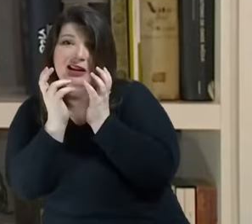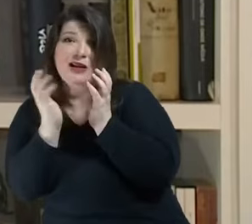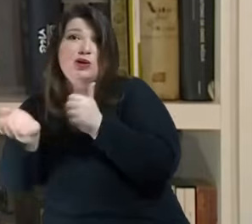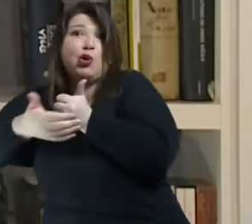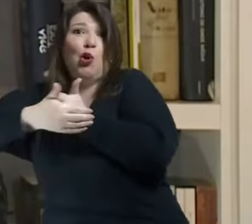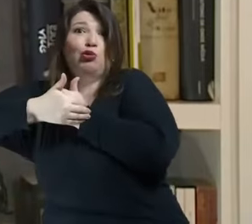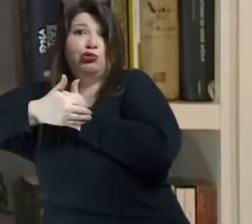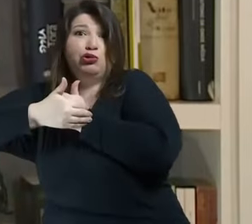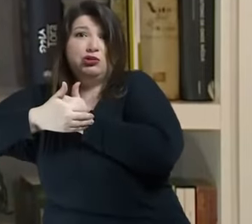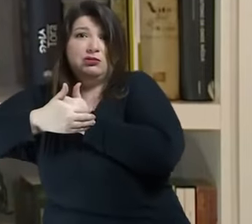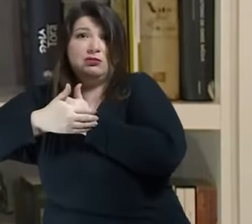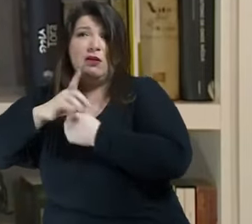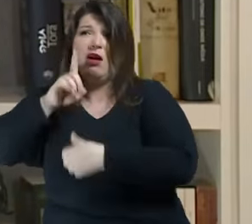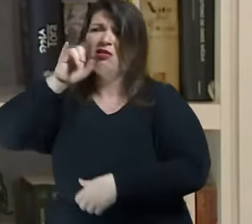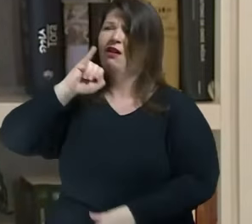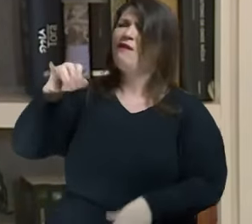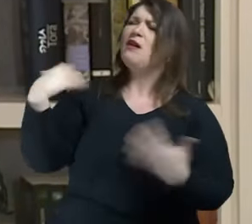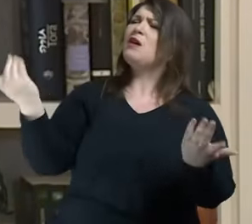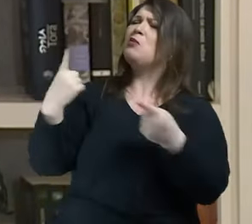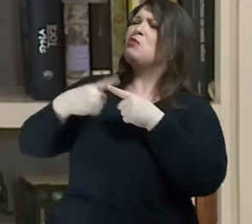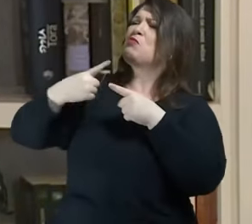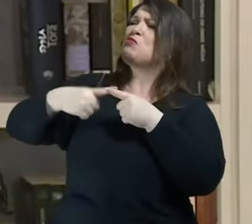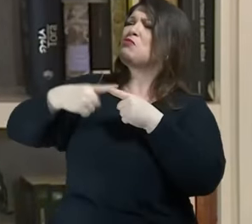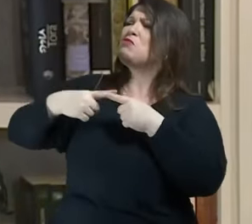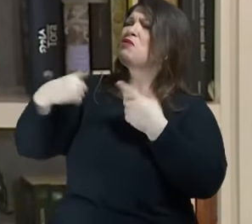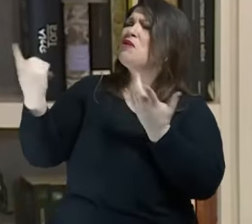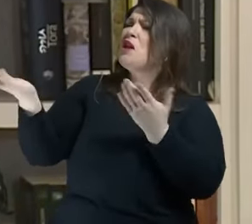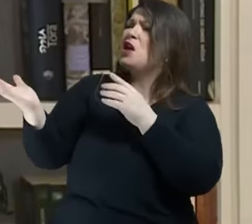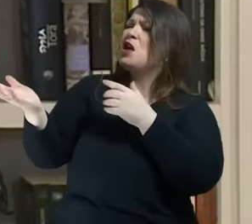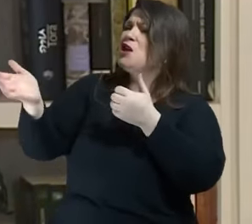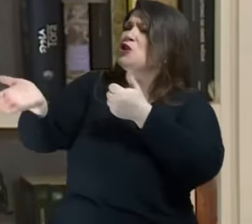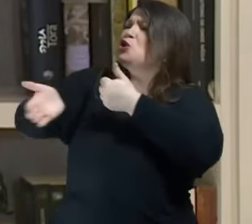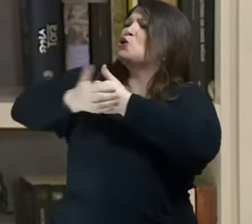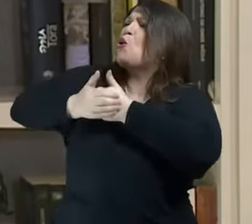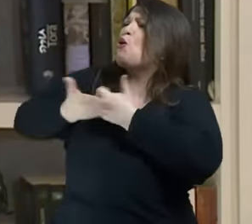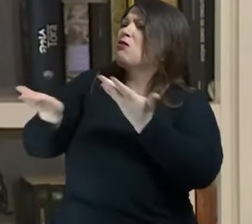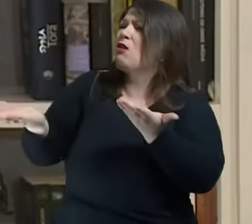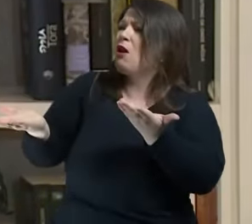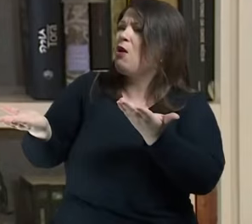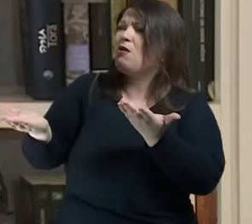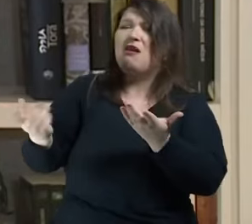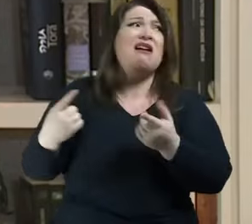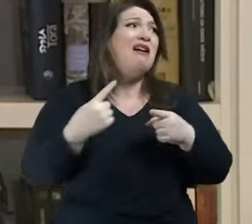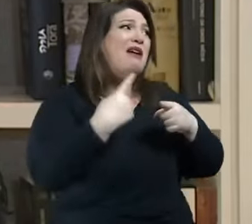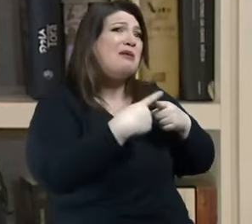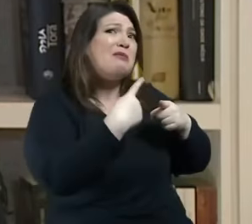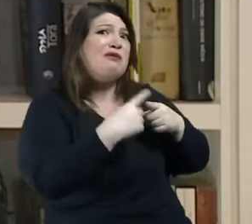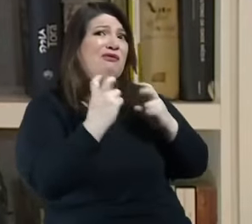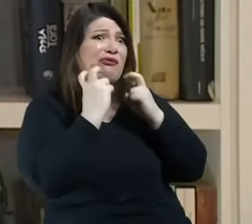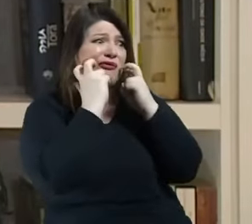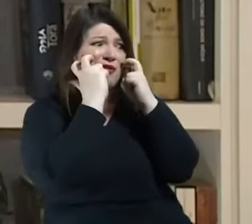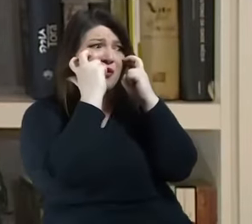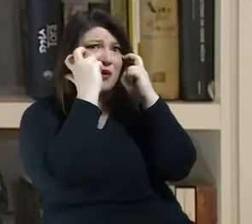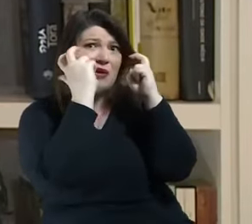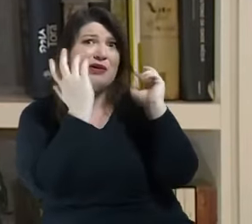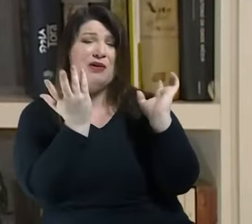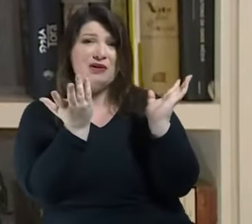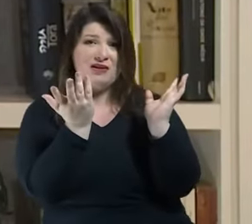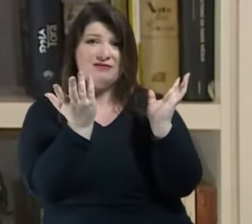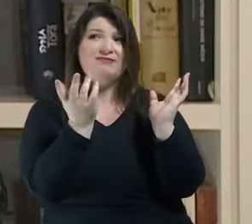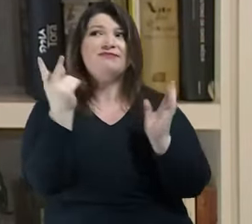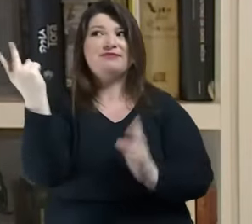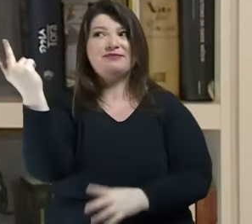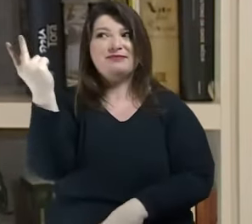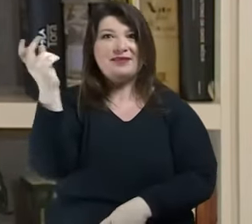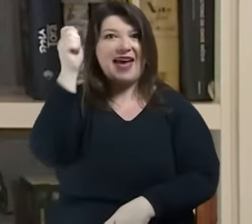vergonha nós podemos ler isso como o primeiro grande cancelamento da história Adão e Eva foram cancelados por